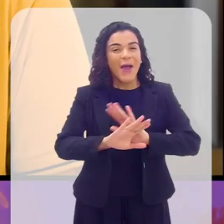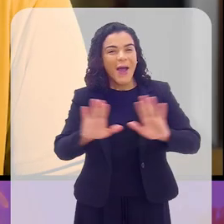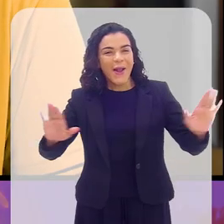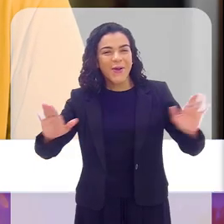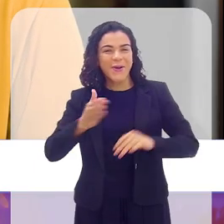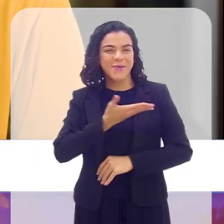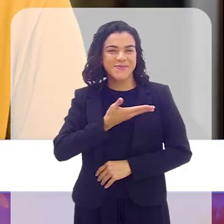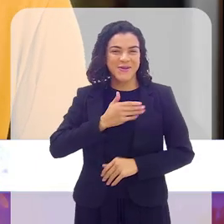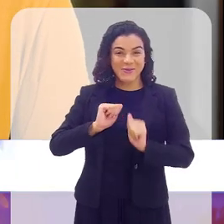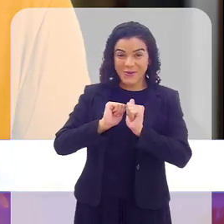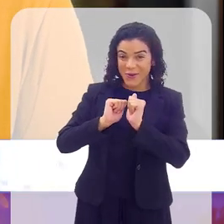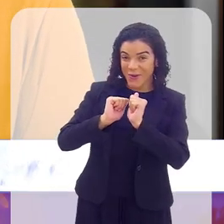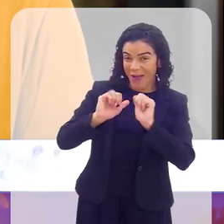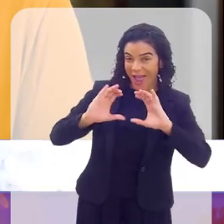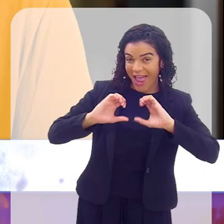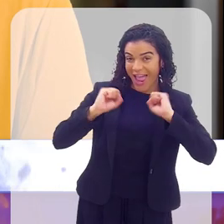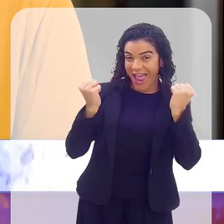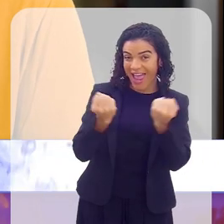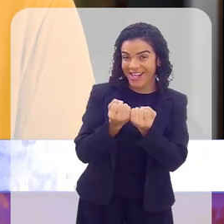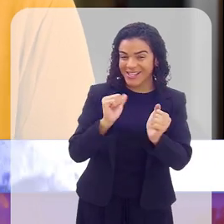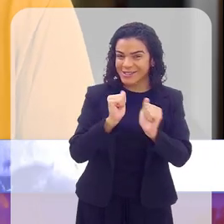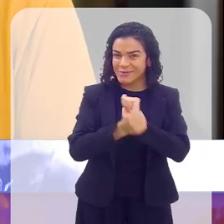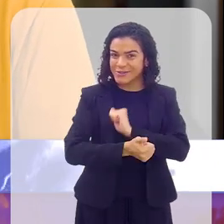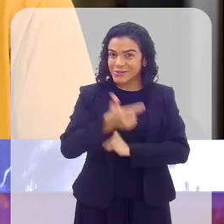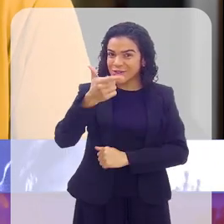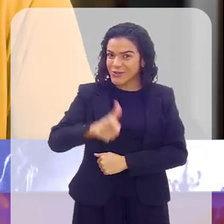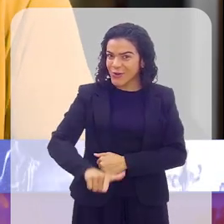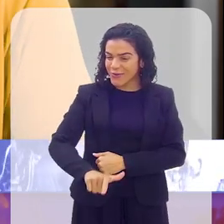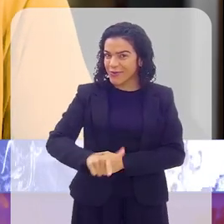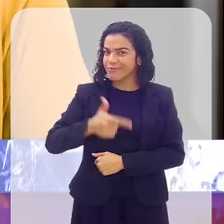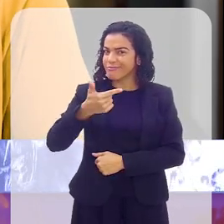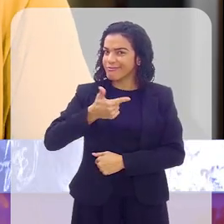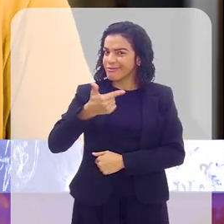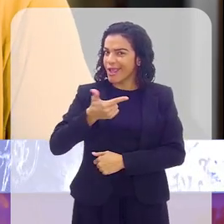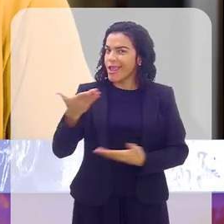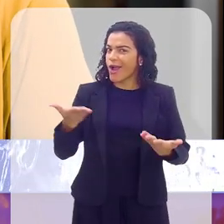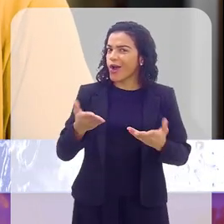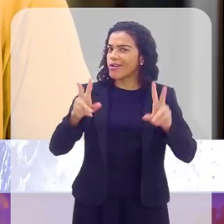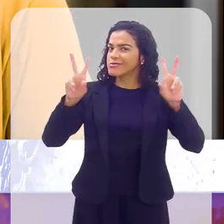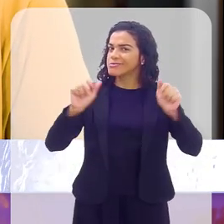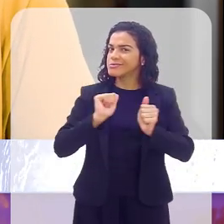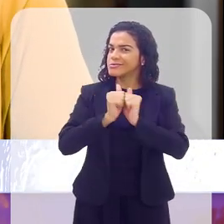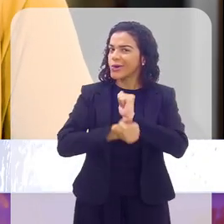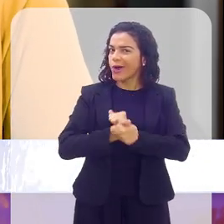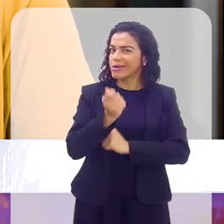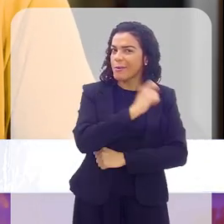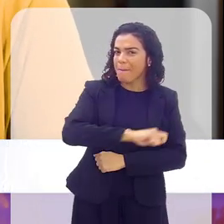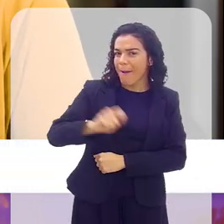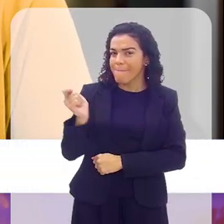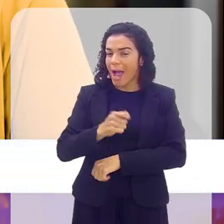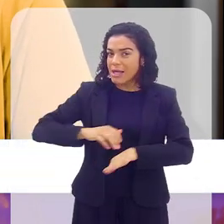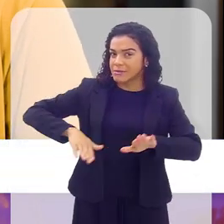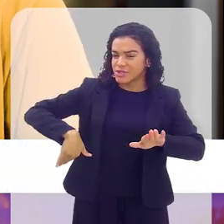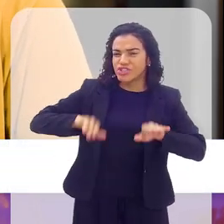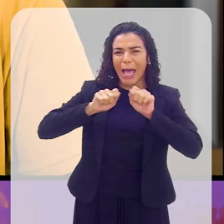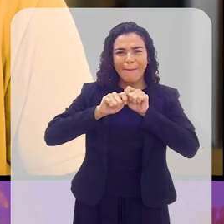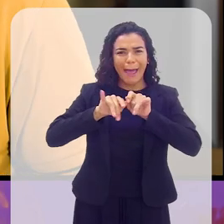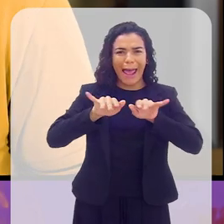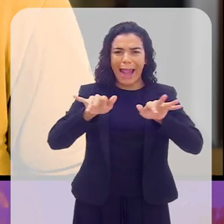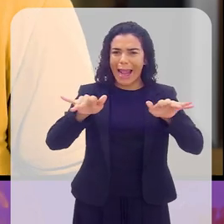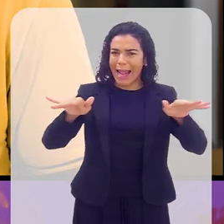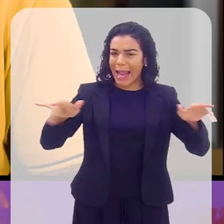Alô amigos do Arena Esportiva, estamos de volta e o esporte beat tênis, que eu diria já se